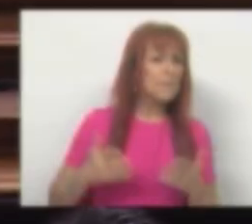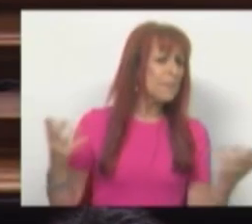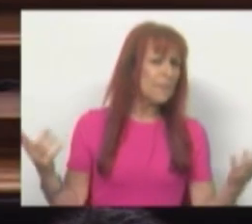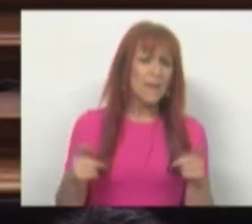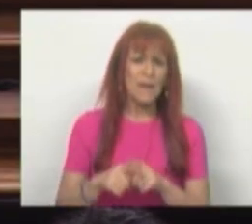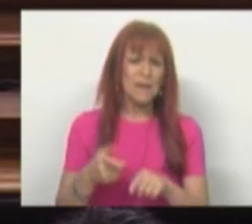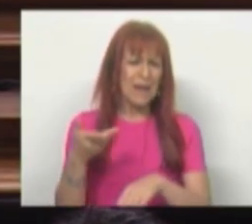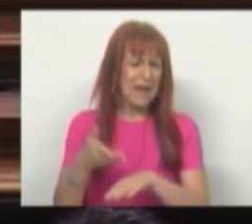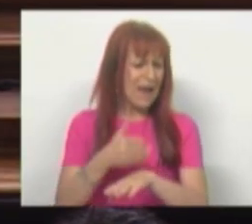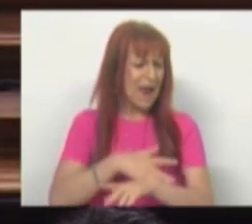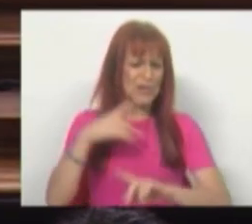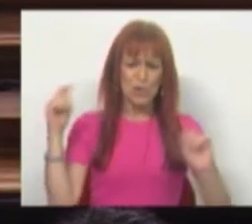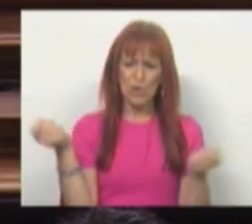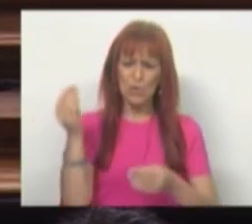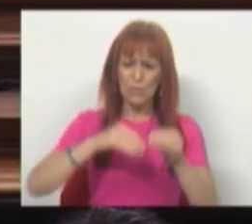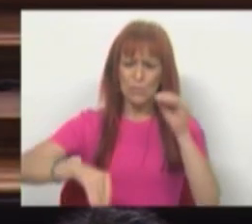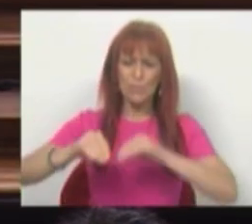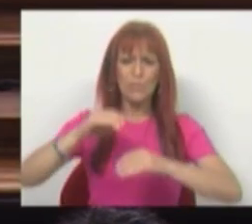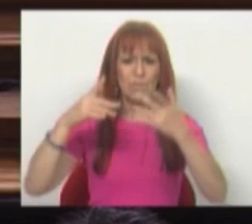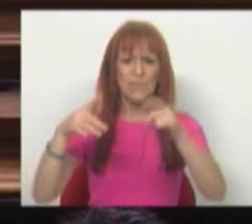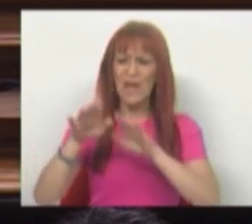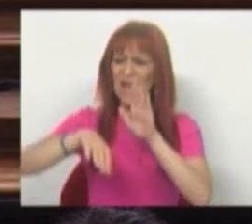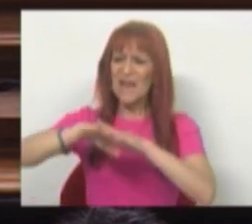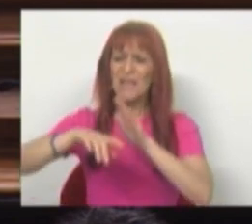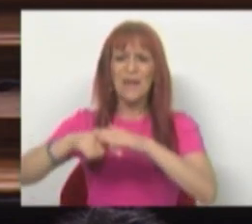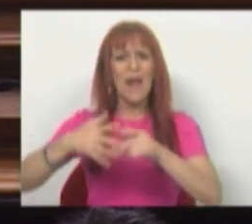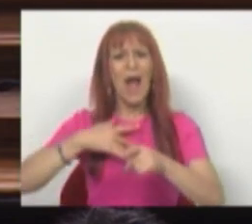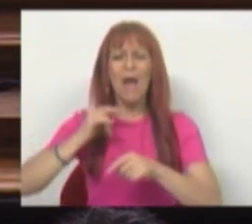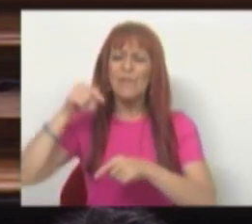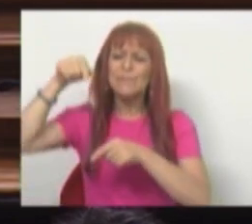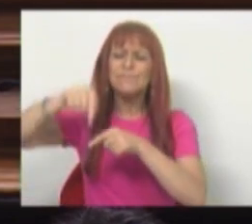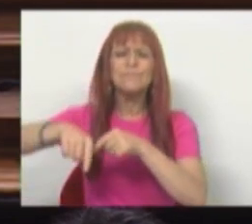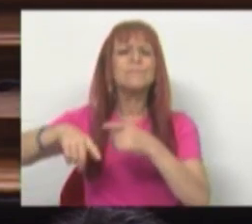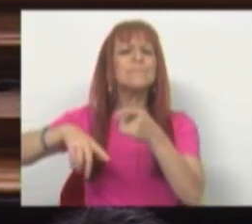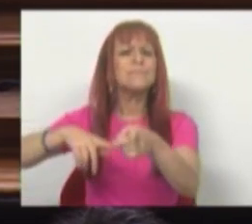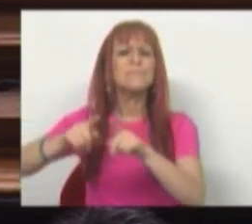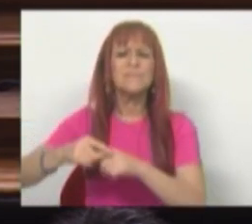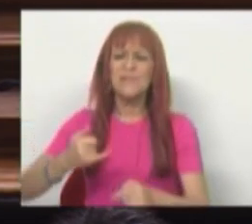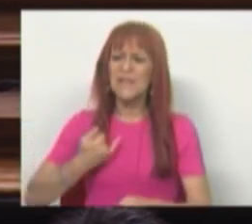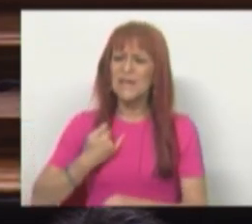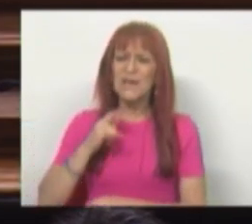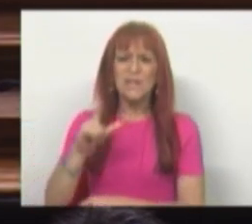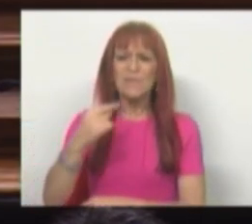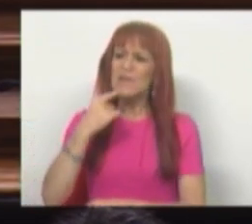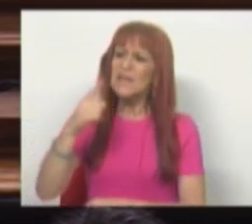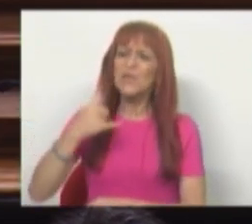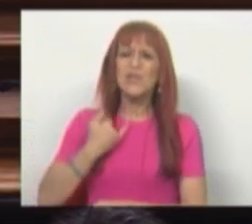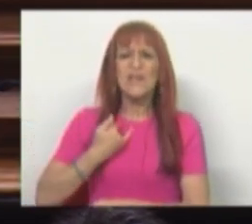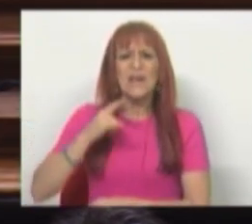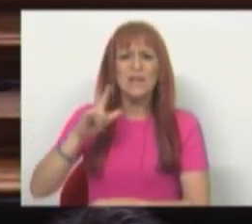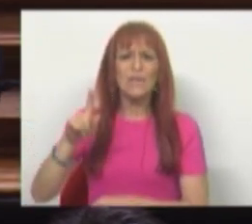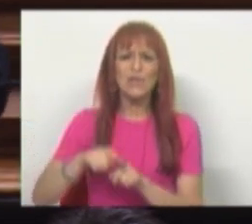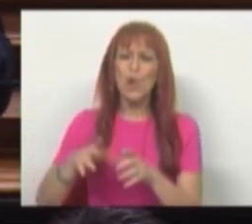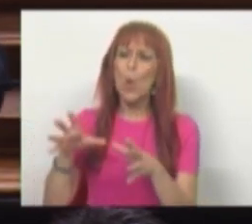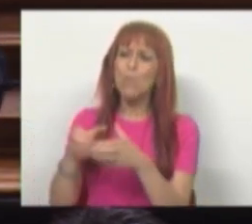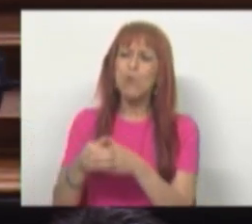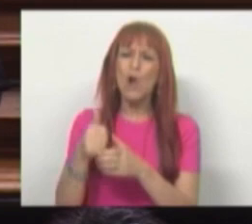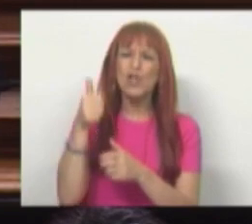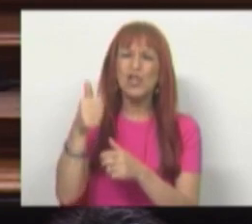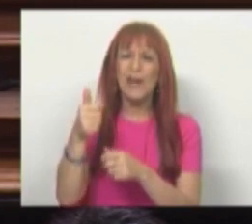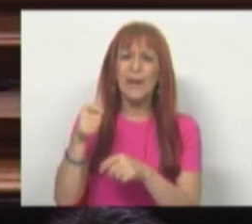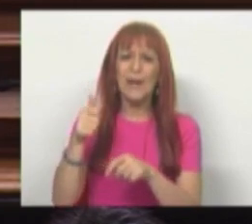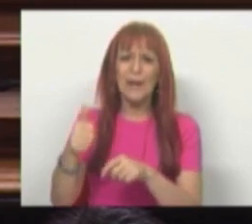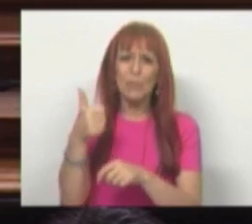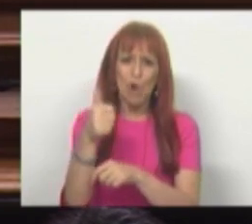Na anterior campanha eleitoral, quando a direita se queria meter com a Iniciativa Liberal, dizia que a Iniciativa Liberal era o bloco de esquerda da